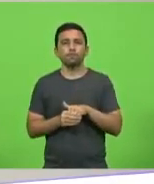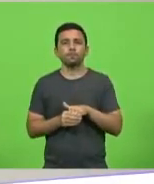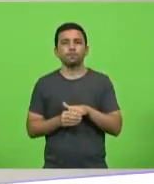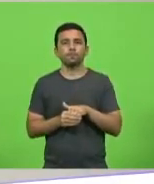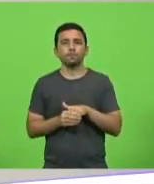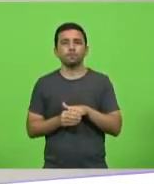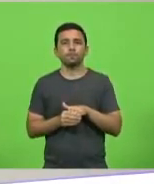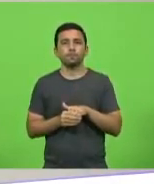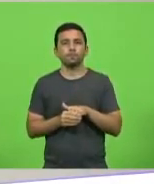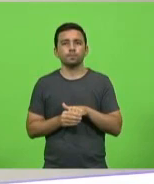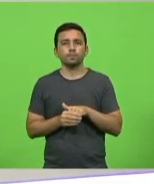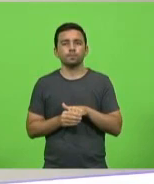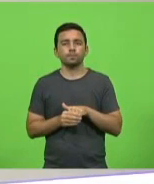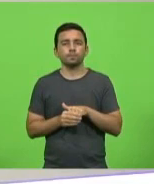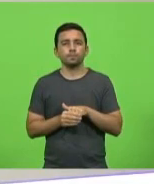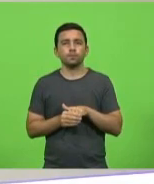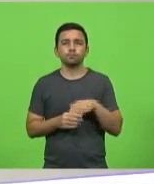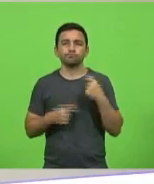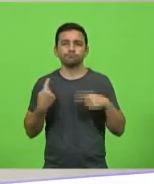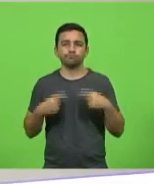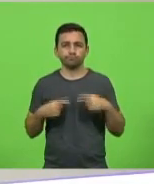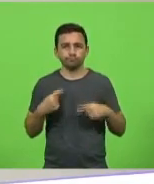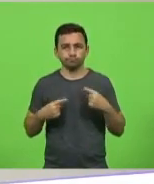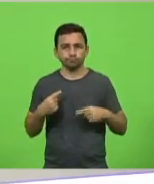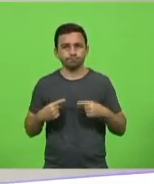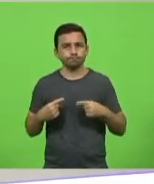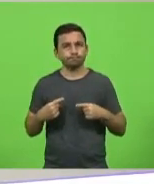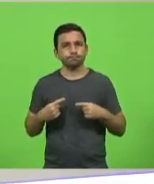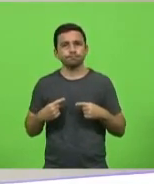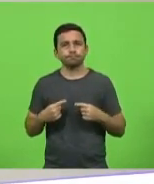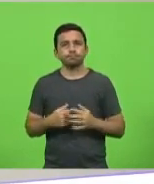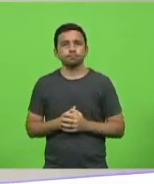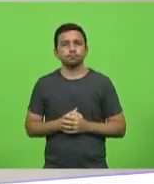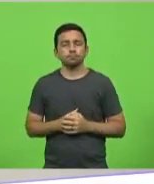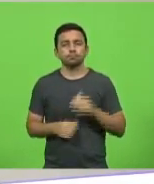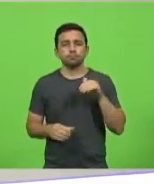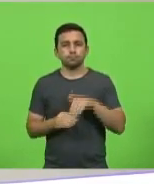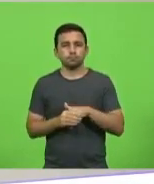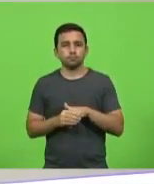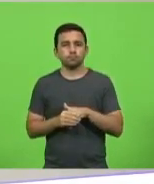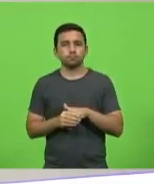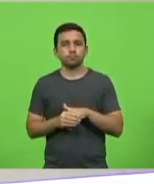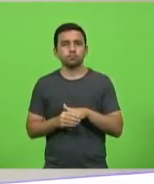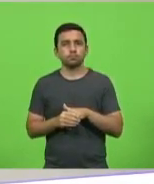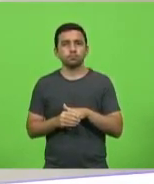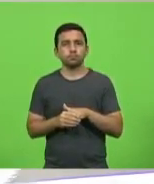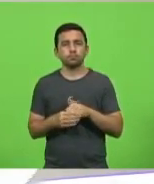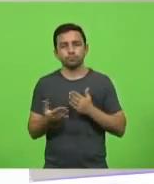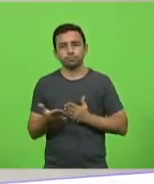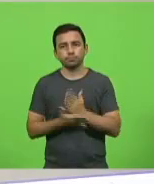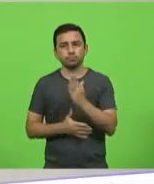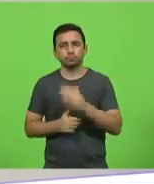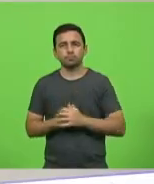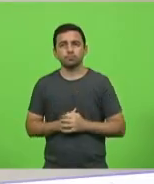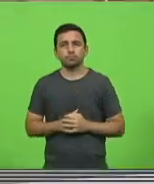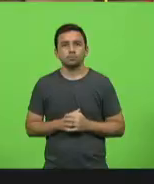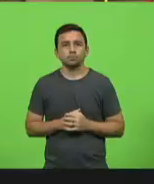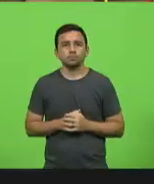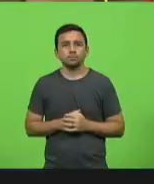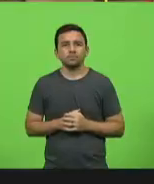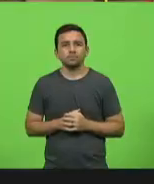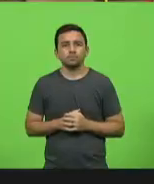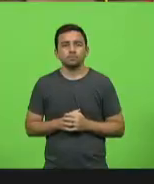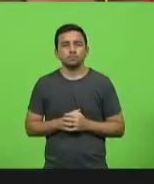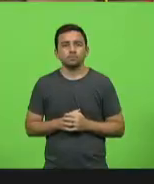aliás, em discussão, em votação, aprovado. Senhor presidente, por